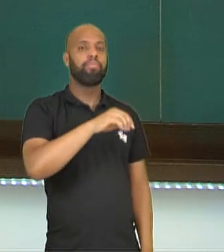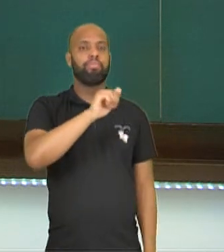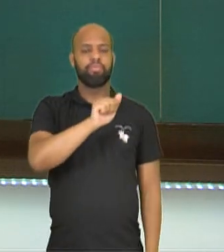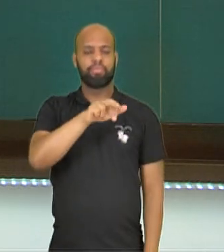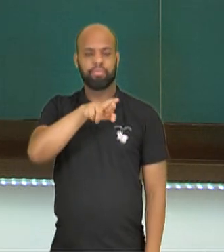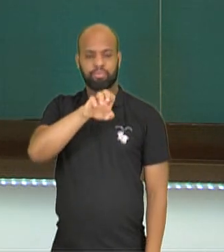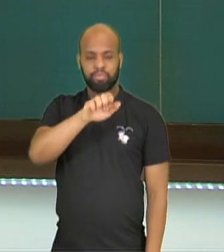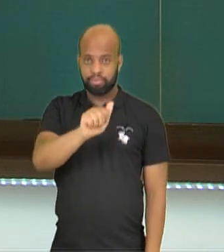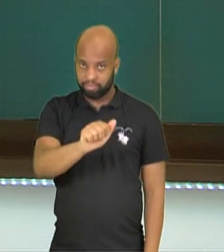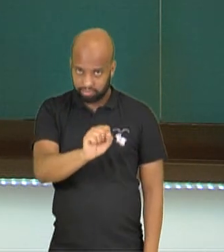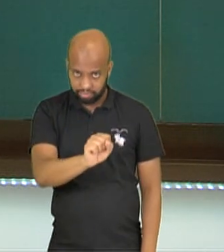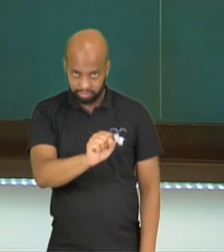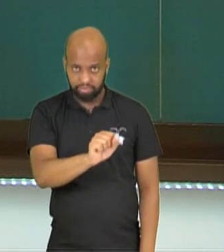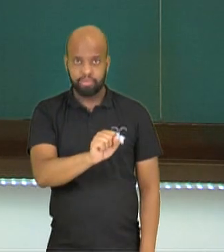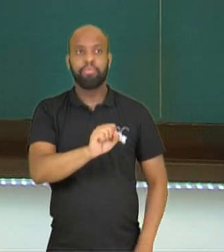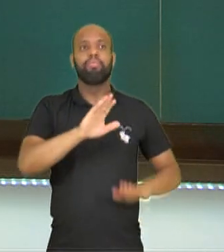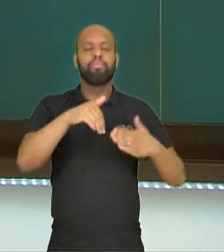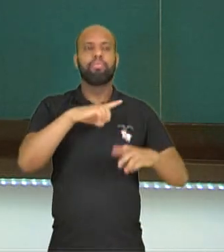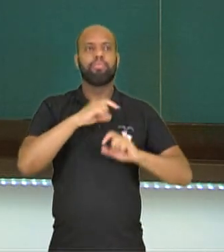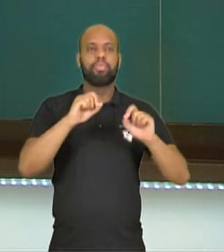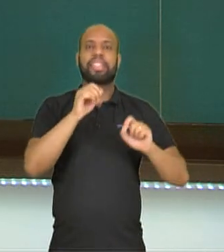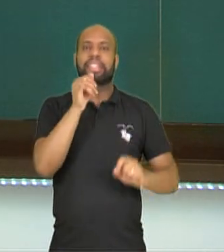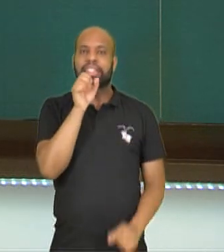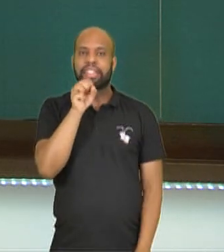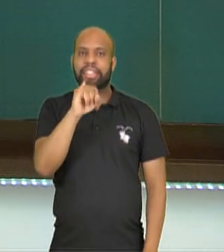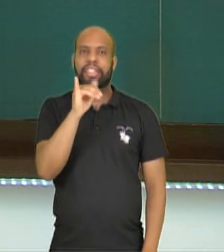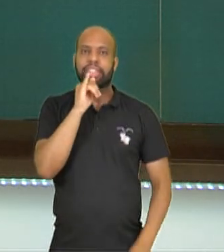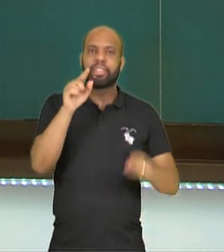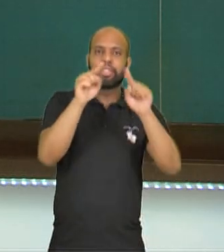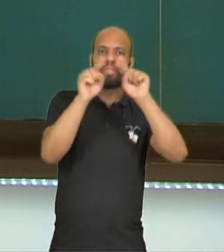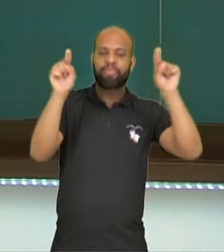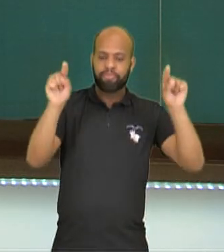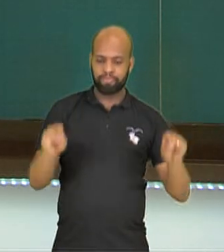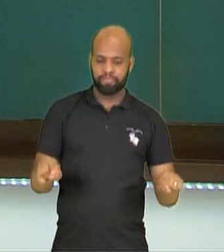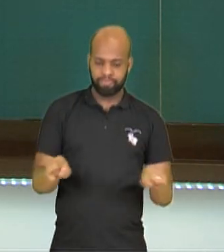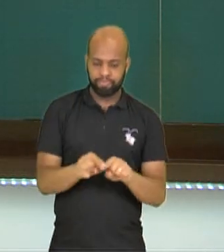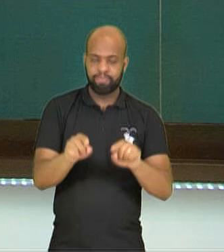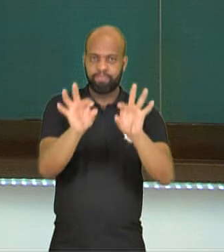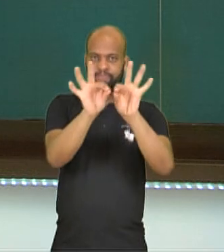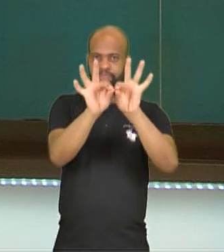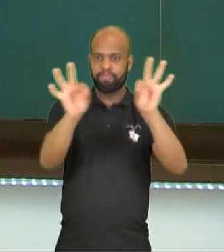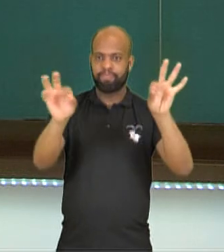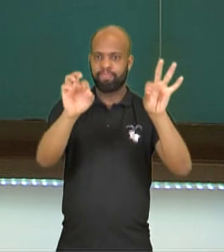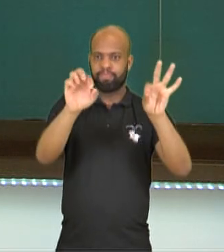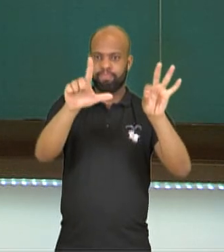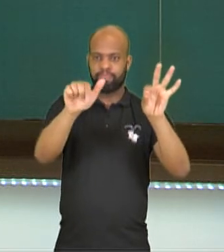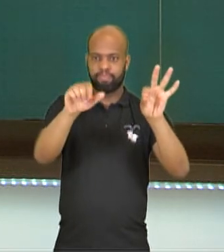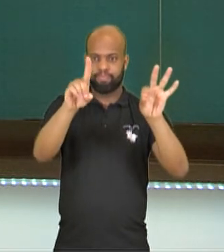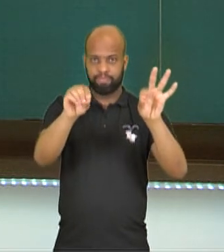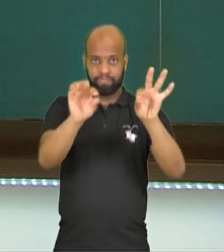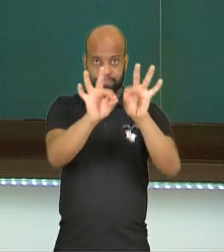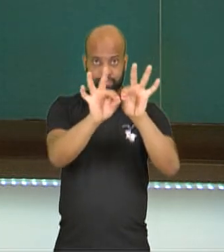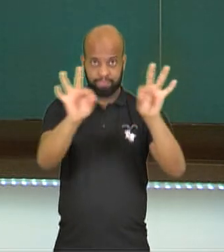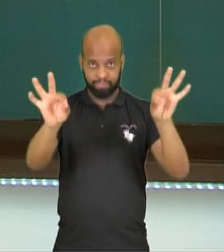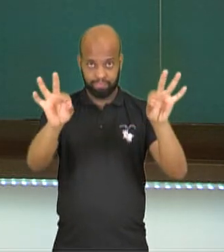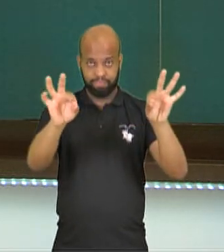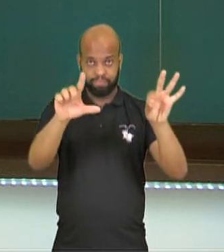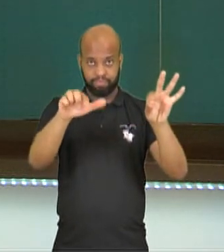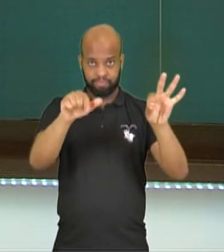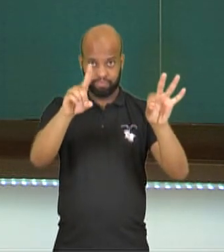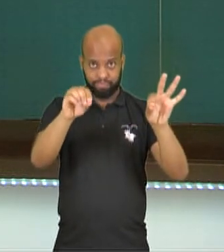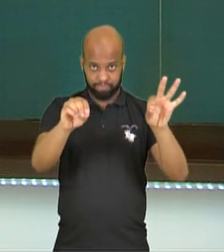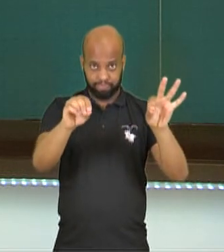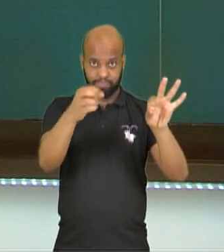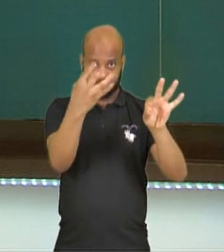de superfície. Então eu tenho aqui um quadrado de lado 4. Quero determinar a área dele. Como é que a gente faz? A